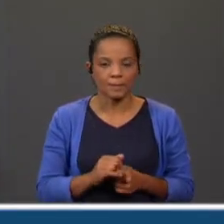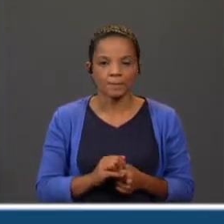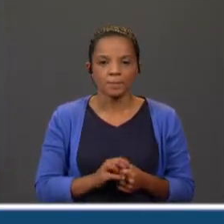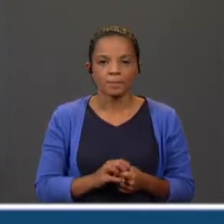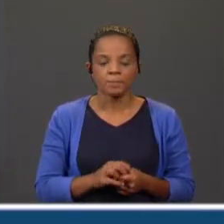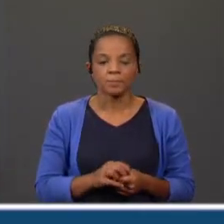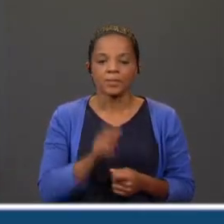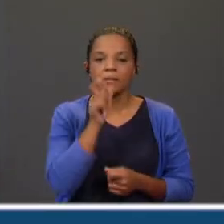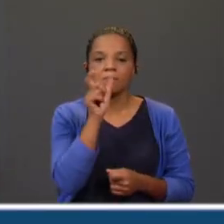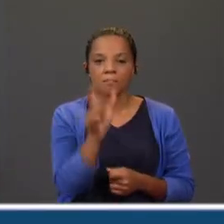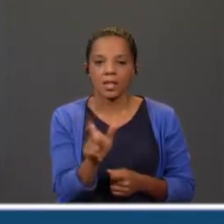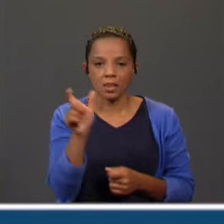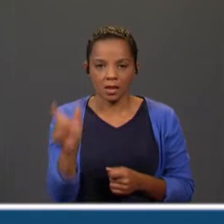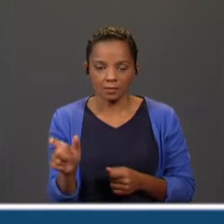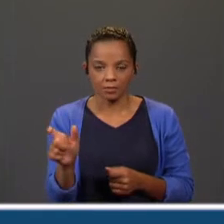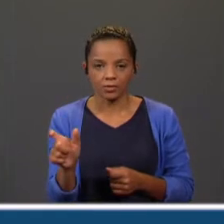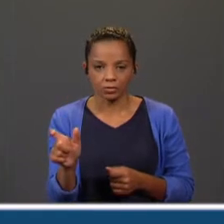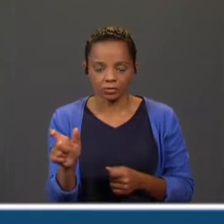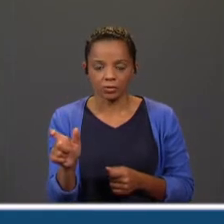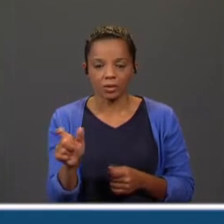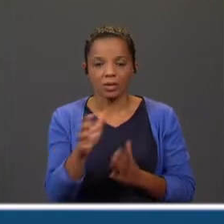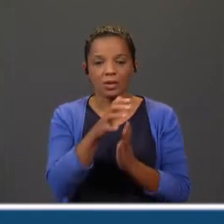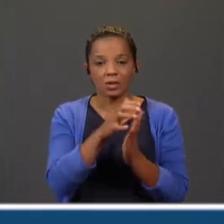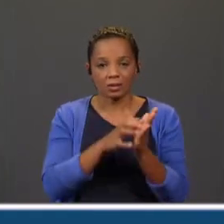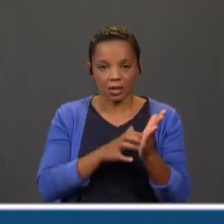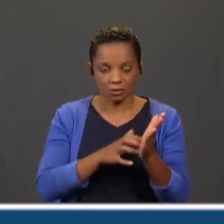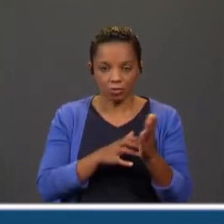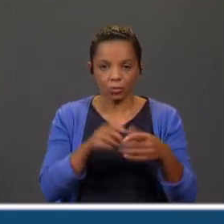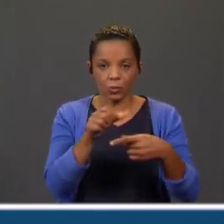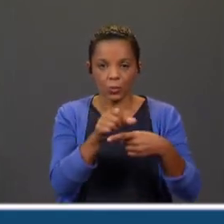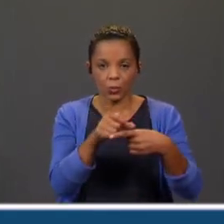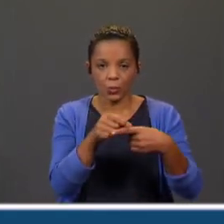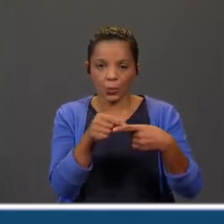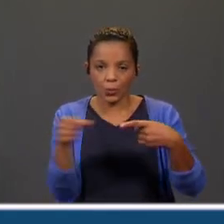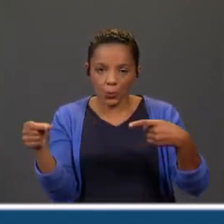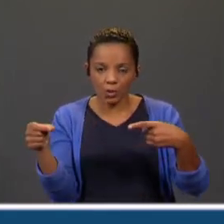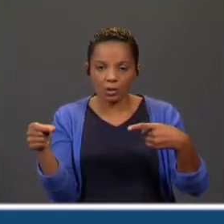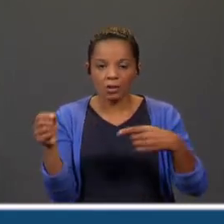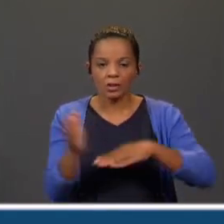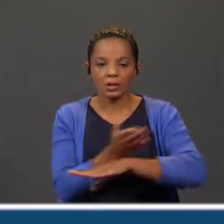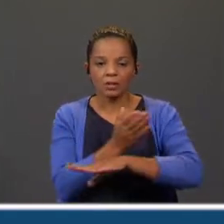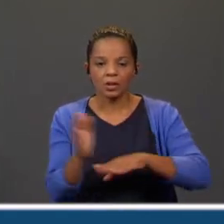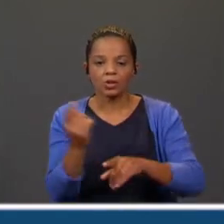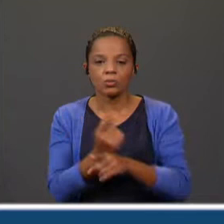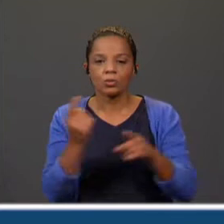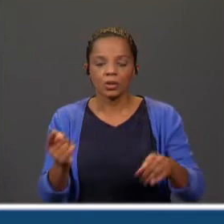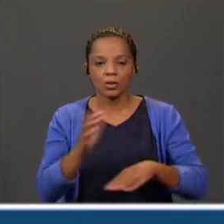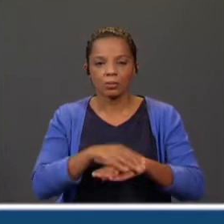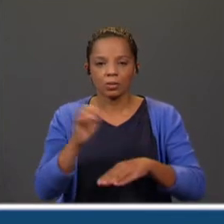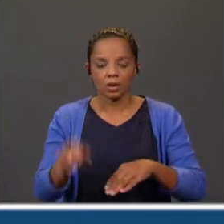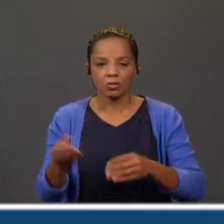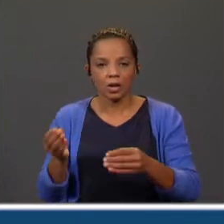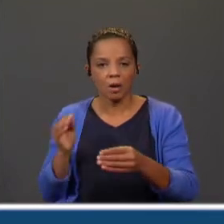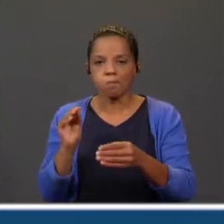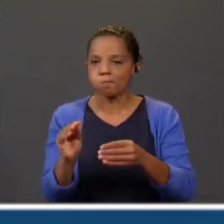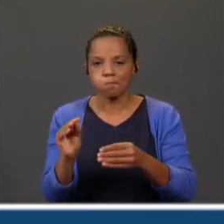As palavras sublinhadas no texto estão divididas porque não cabiam na linha. E esta